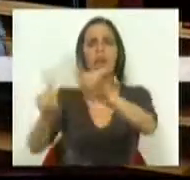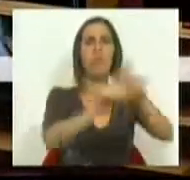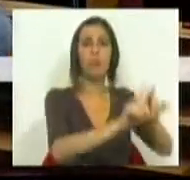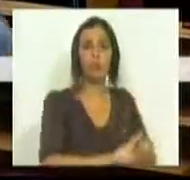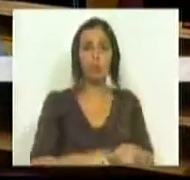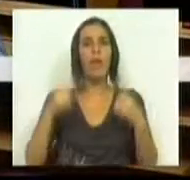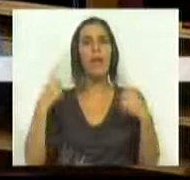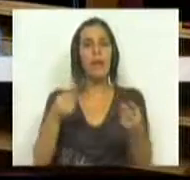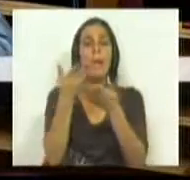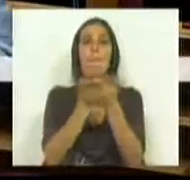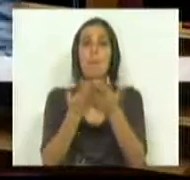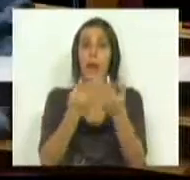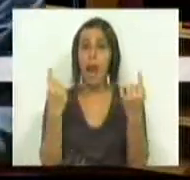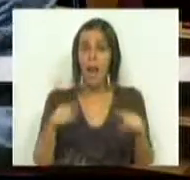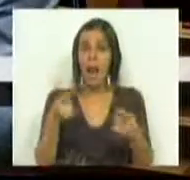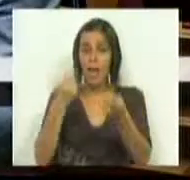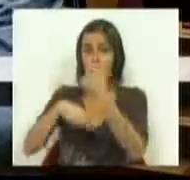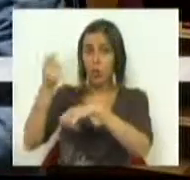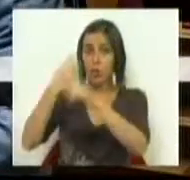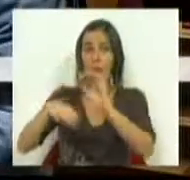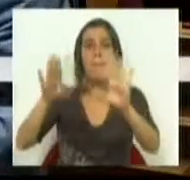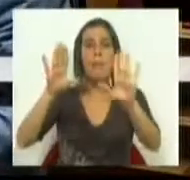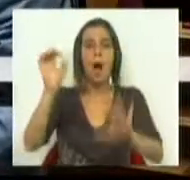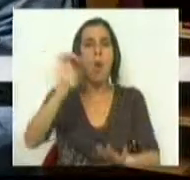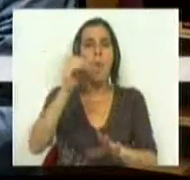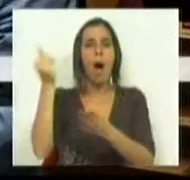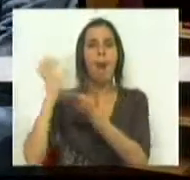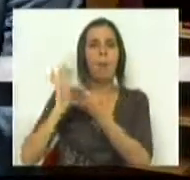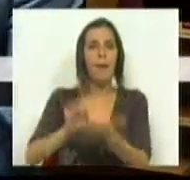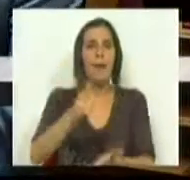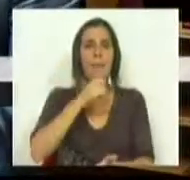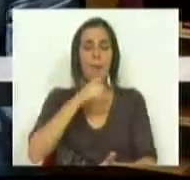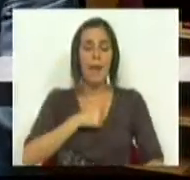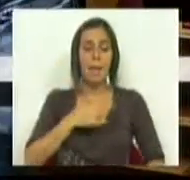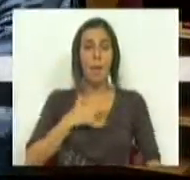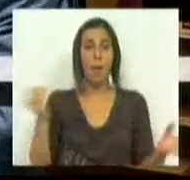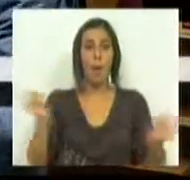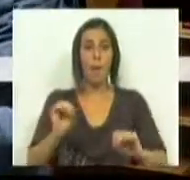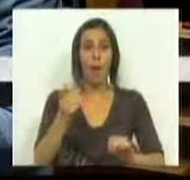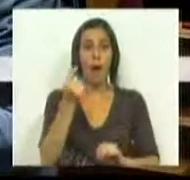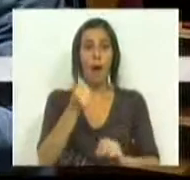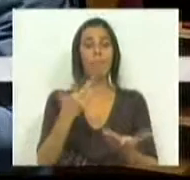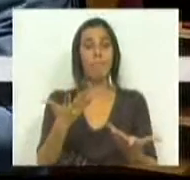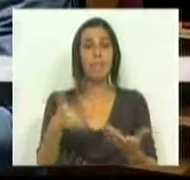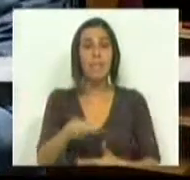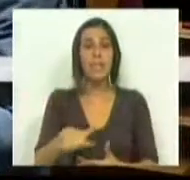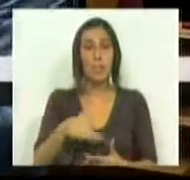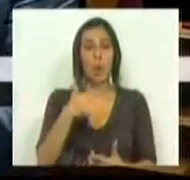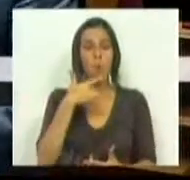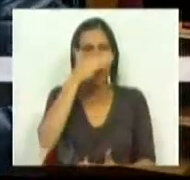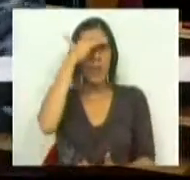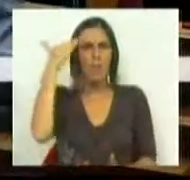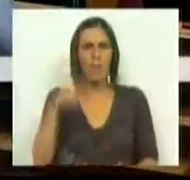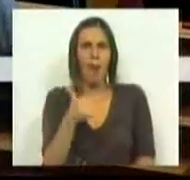que têm mercados, mercados de exportação, mas não têm financiamento para as suas empresas e, por isso mesmo, estão a passar momentos de